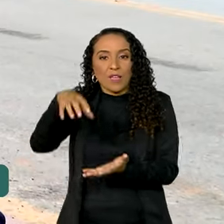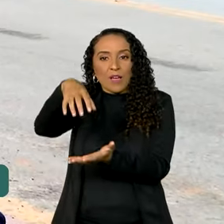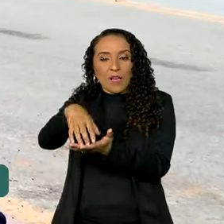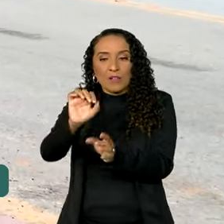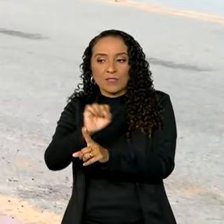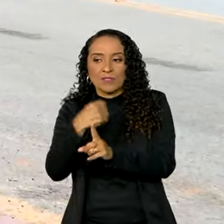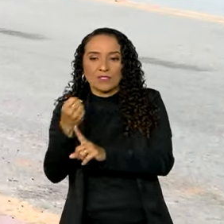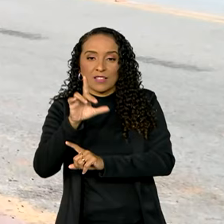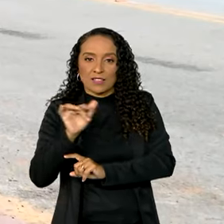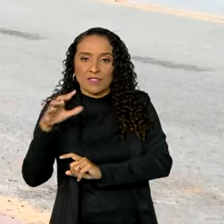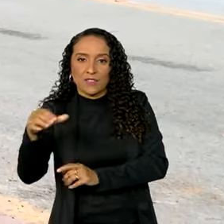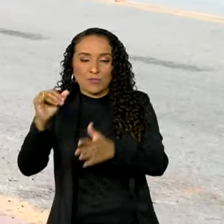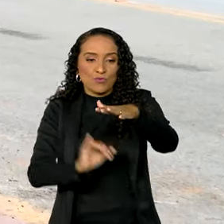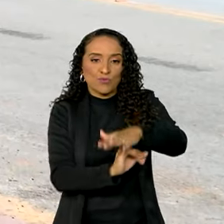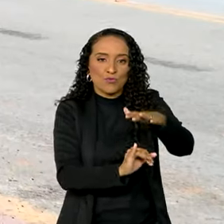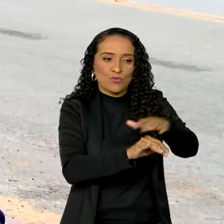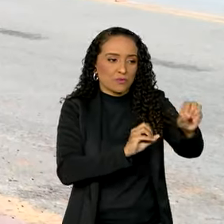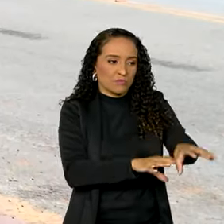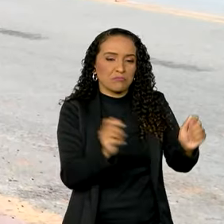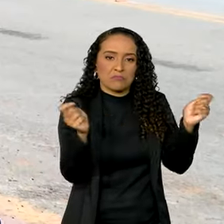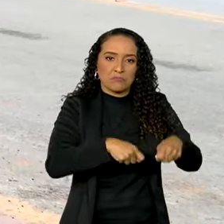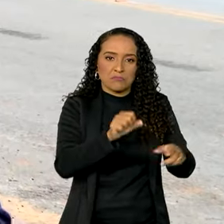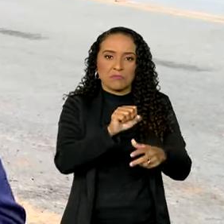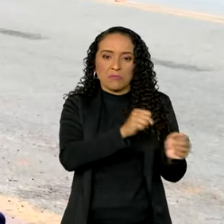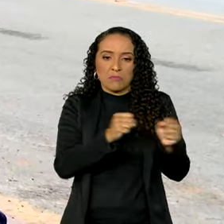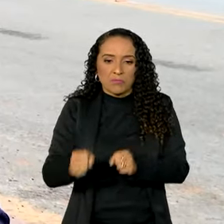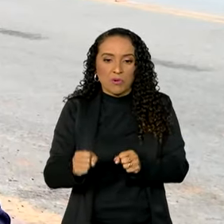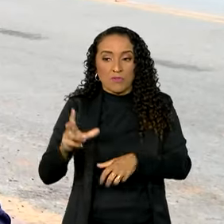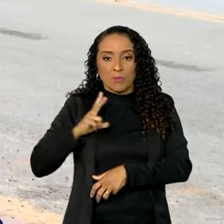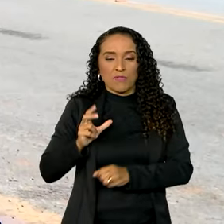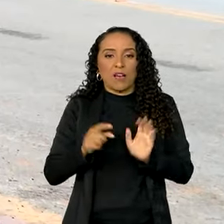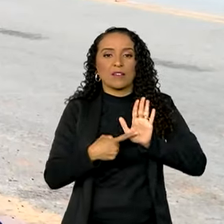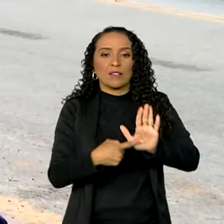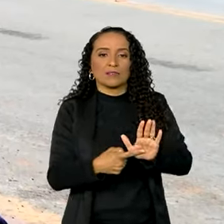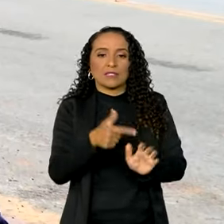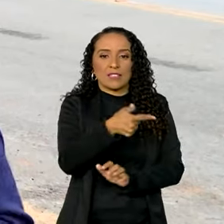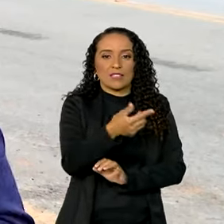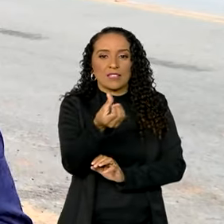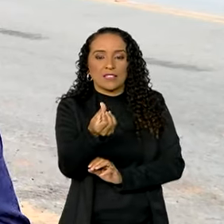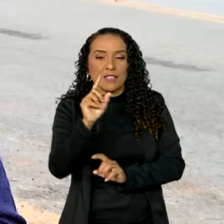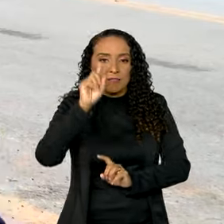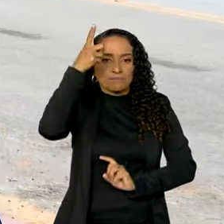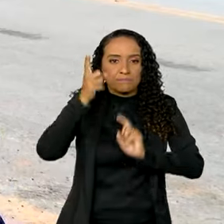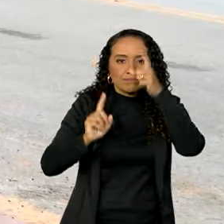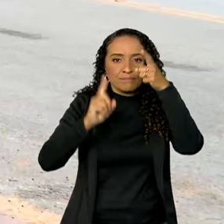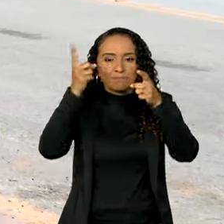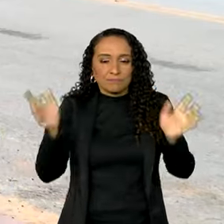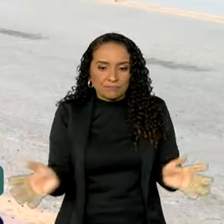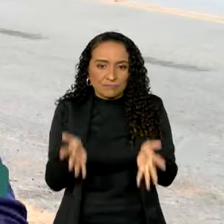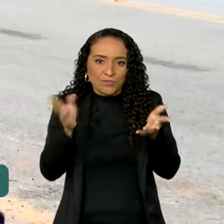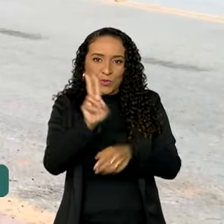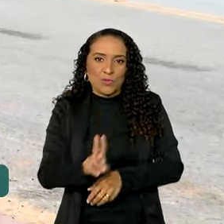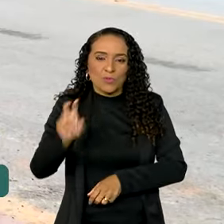sociedade civil, instituições de ensino, poder público e setor privado apresentaram 76 iniciativas para estimular